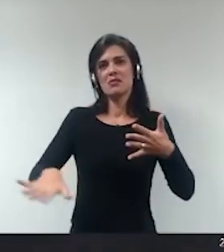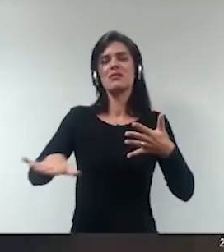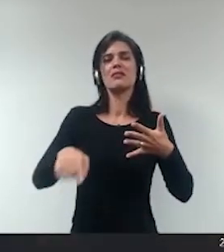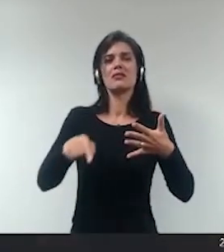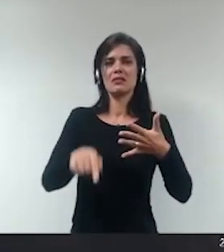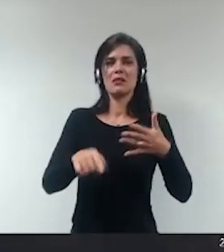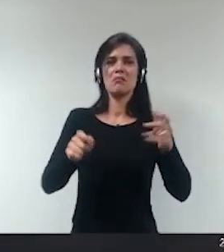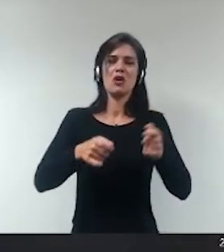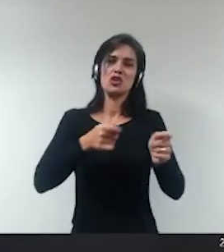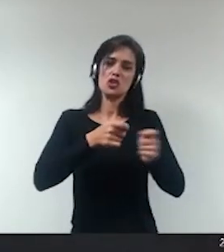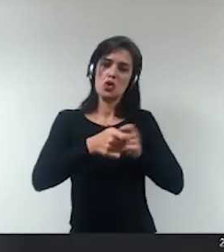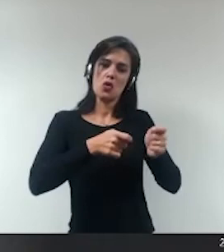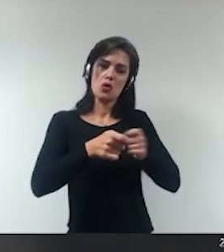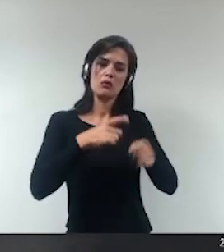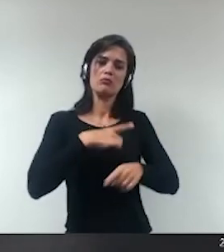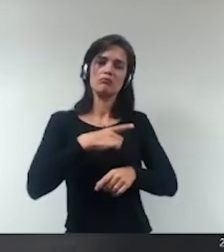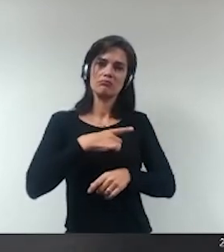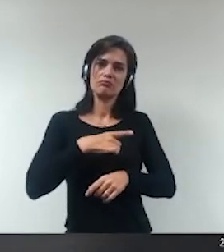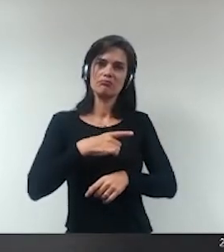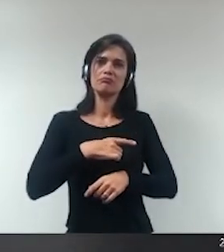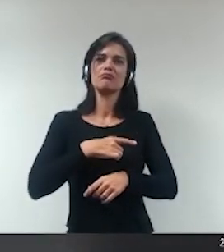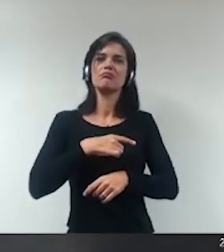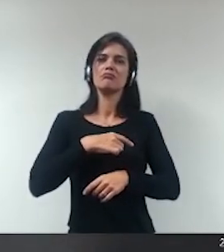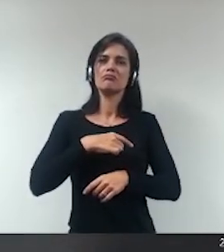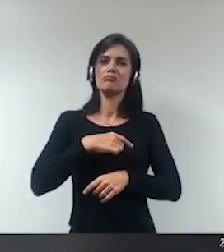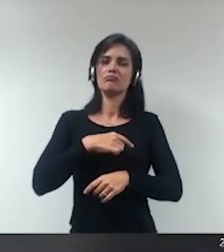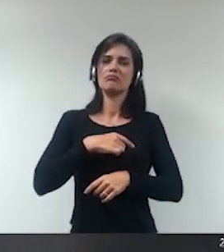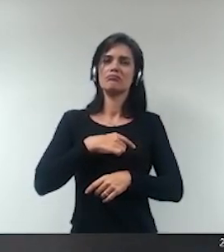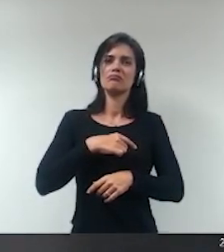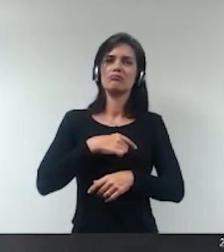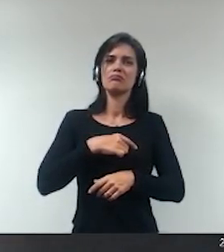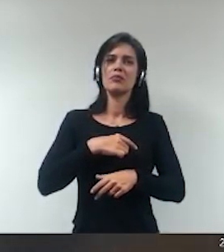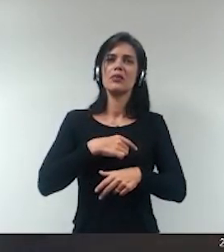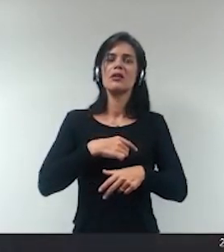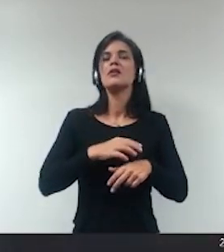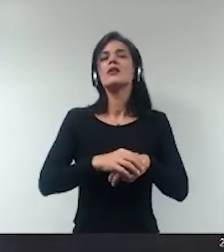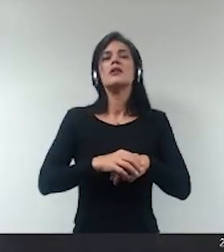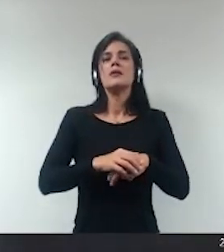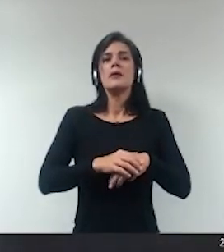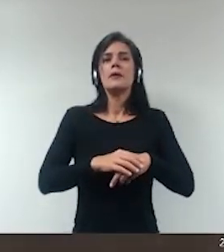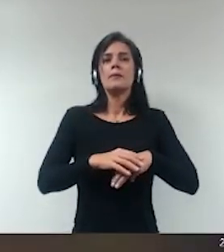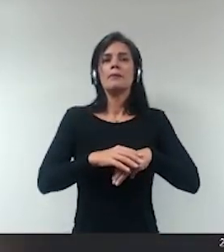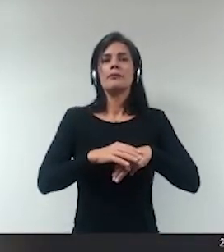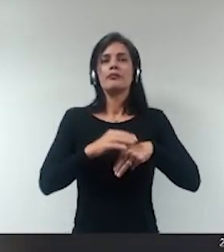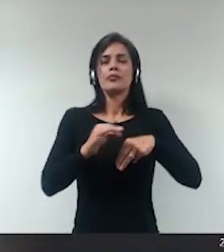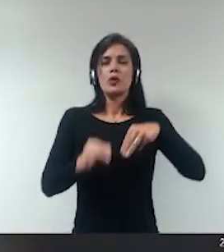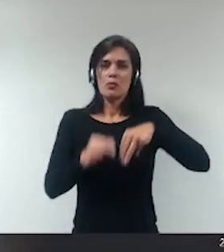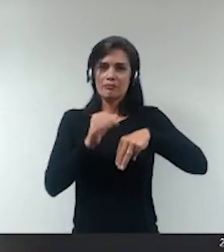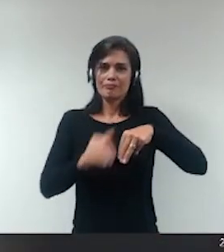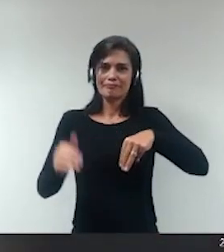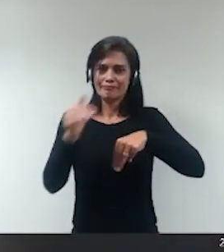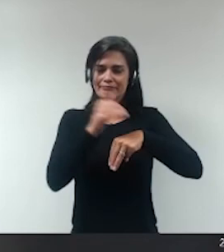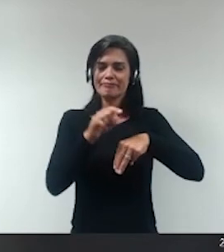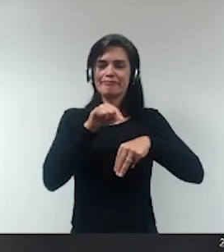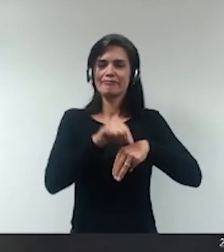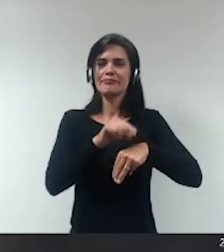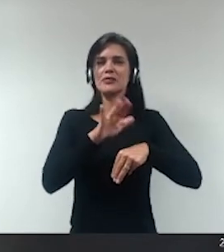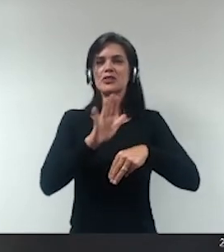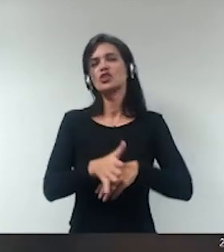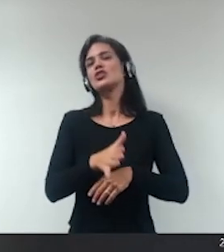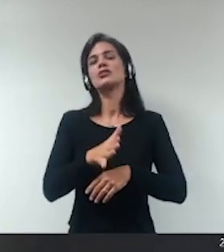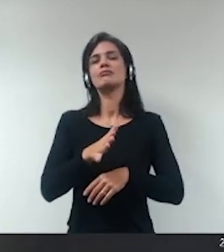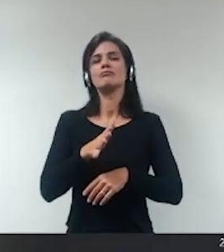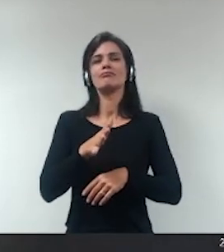controle salvo engano até o ministro Marco Aurélio preliminarmente queria não conhecer mas conheceram e avançaram